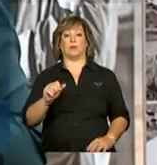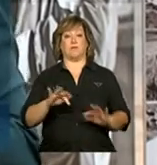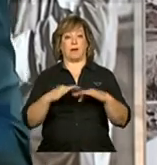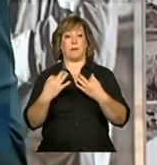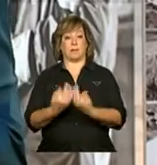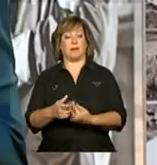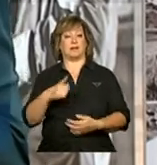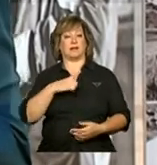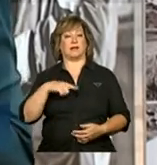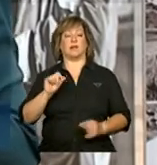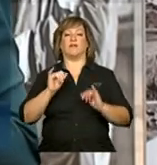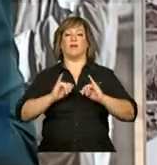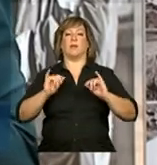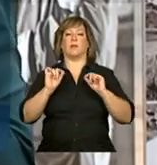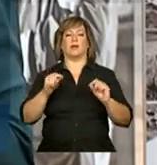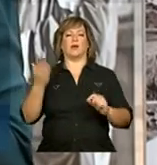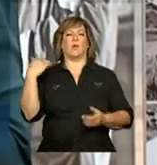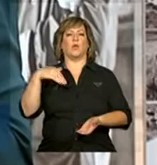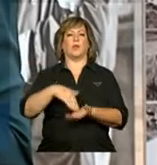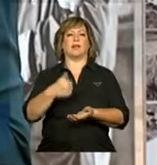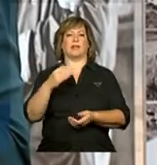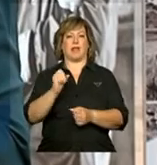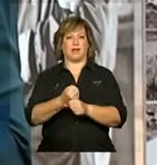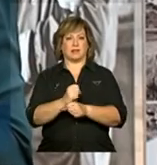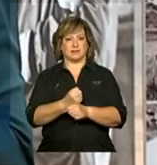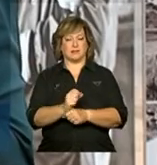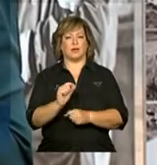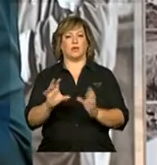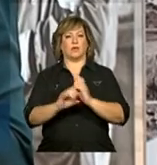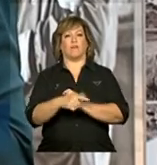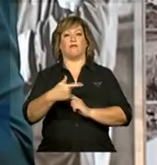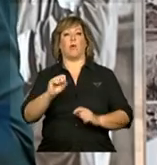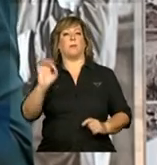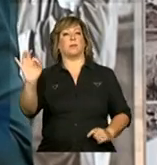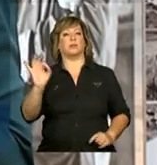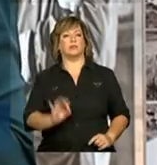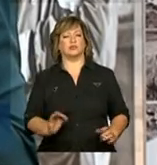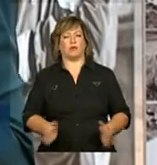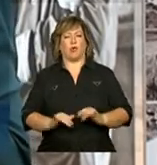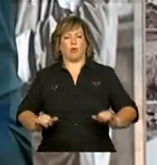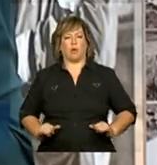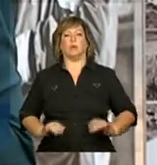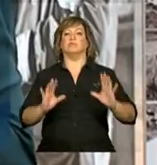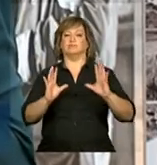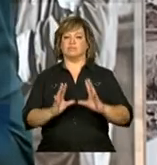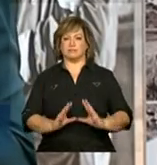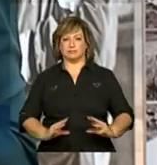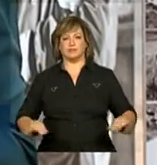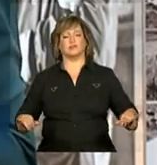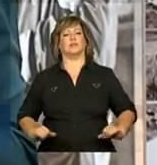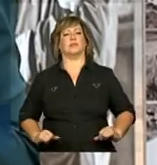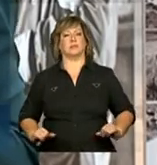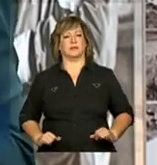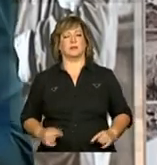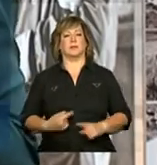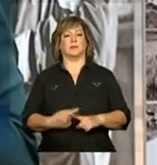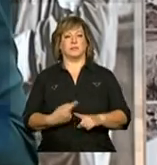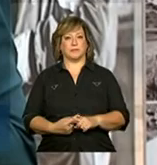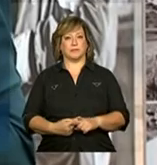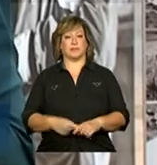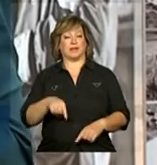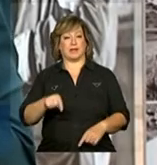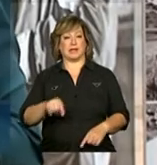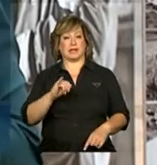conseguiu reduzir, na última década, cerca de 28% da miséria no Brasil. Este estudo do IPEA